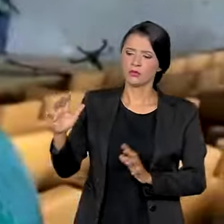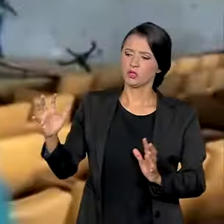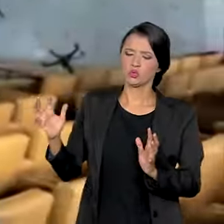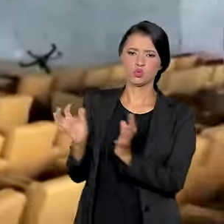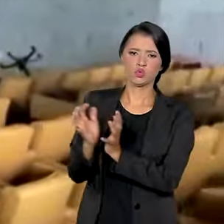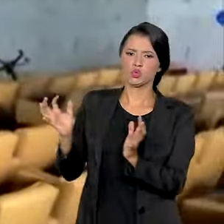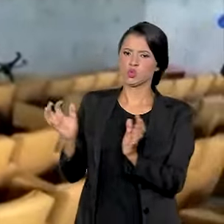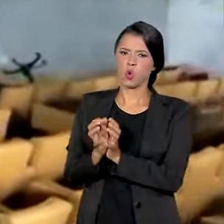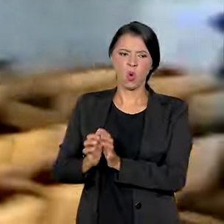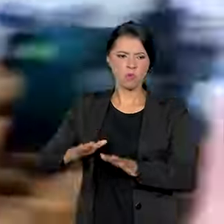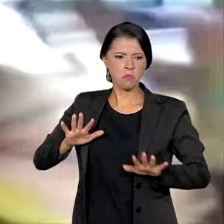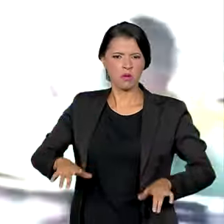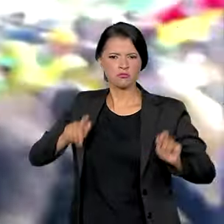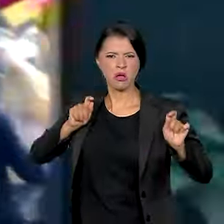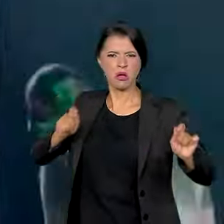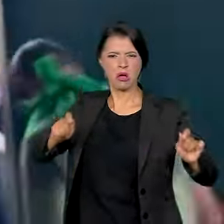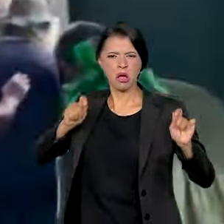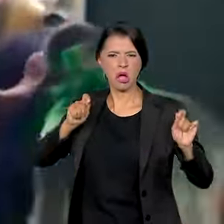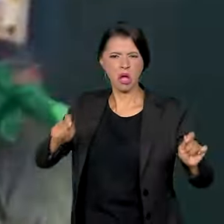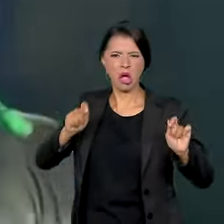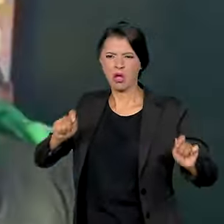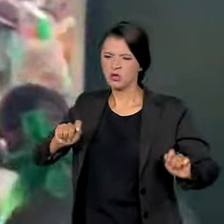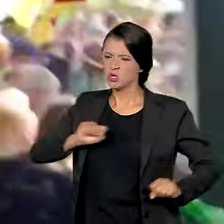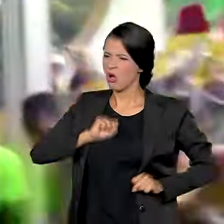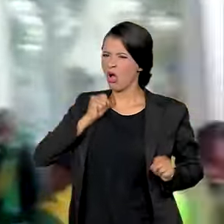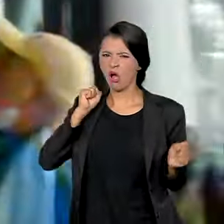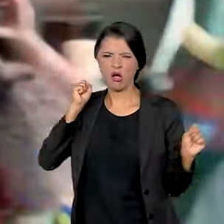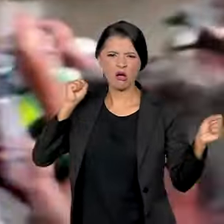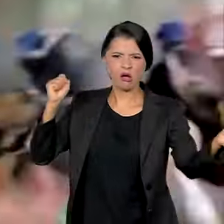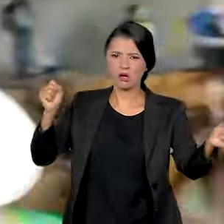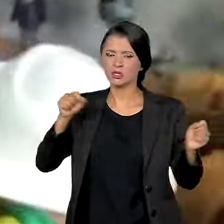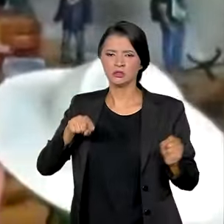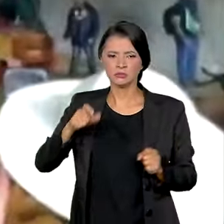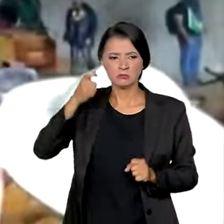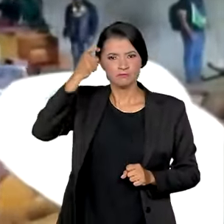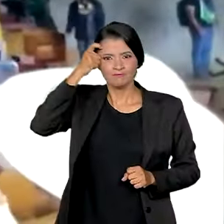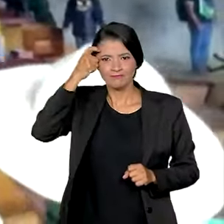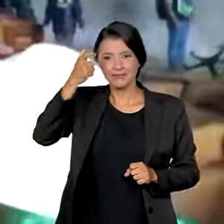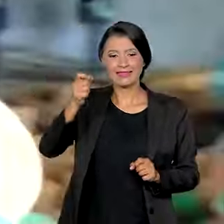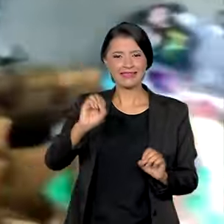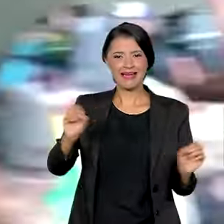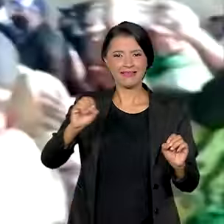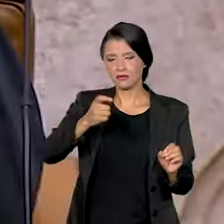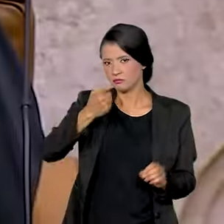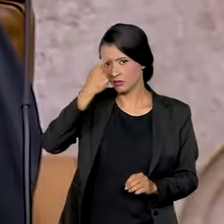uma turba insana movida pelo ódio e pela irracionalidade.